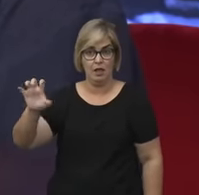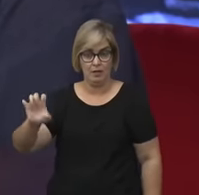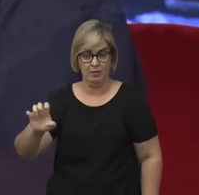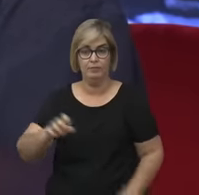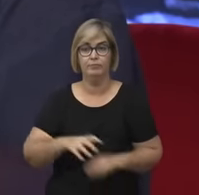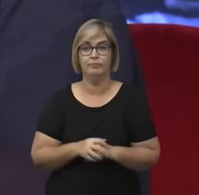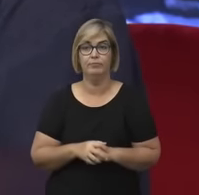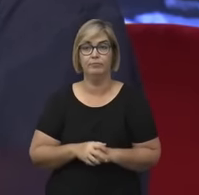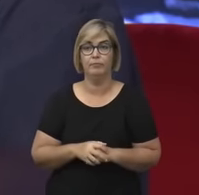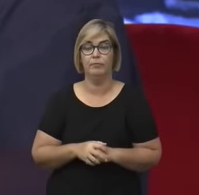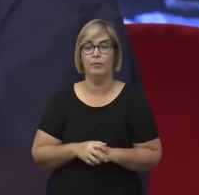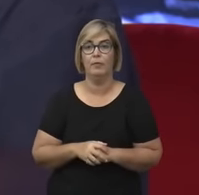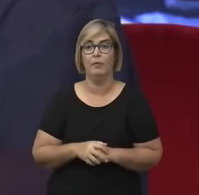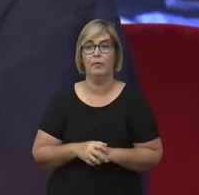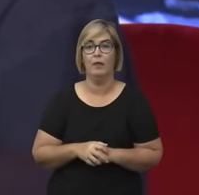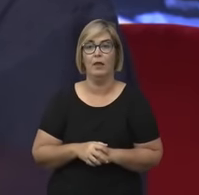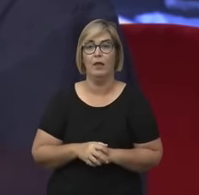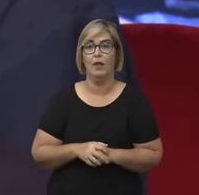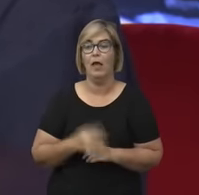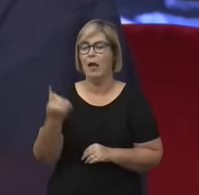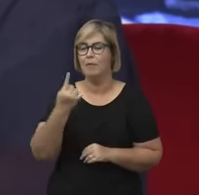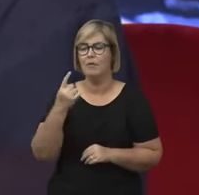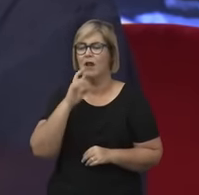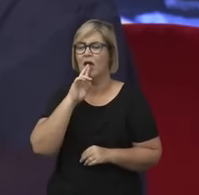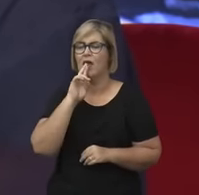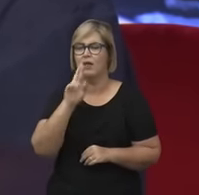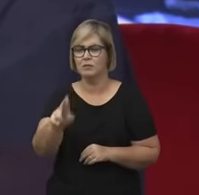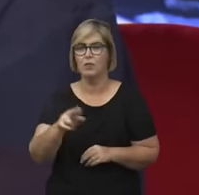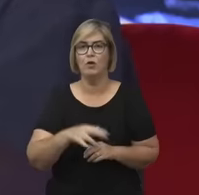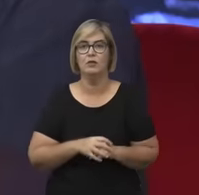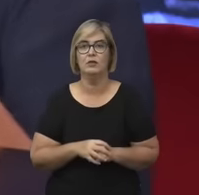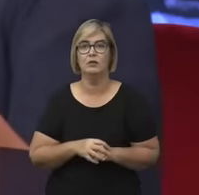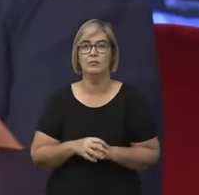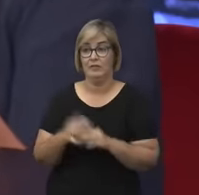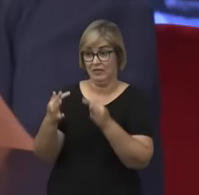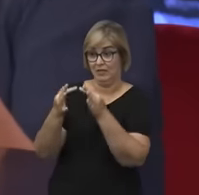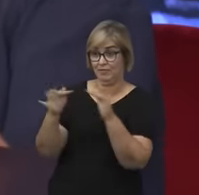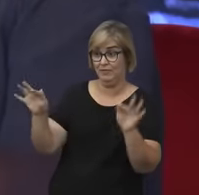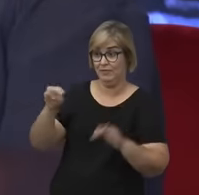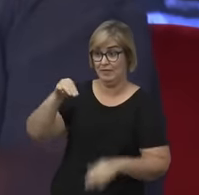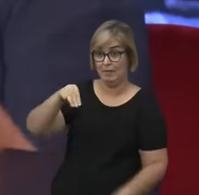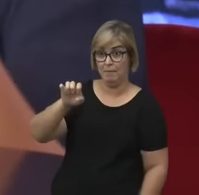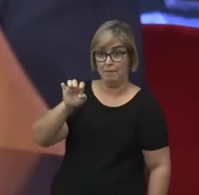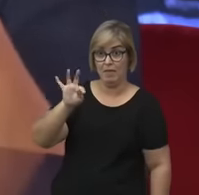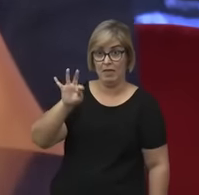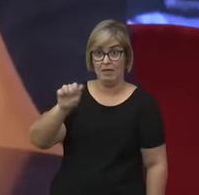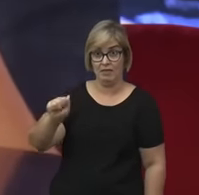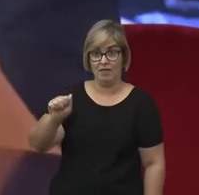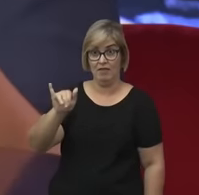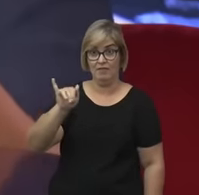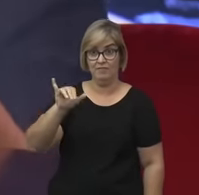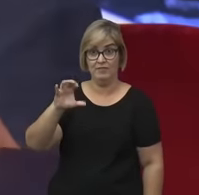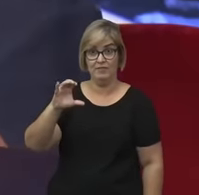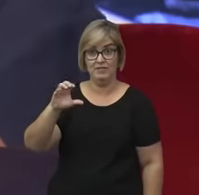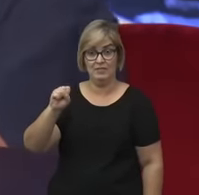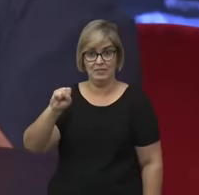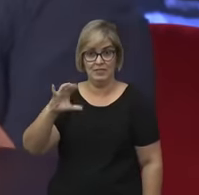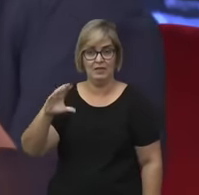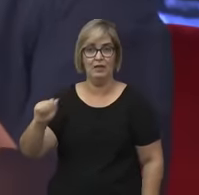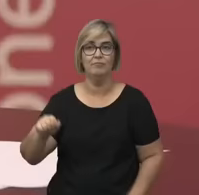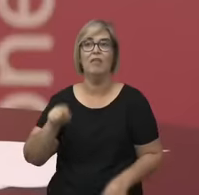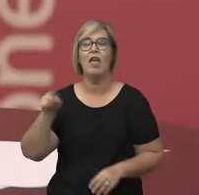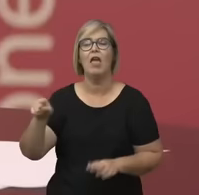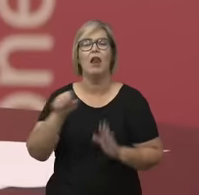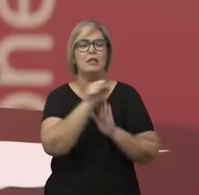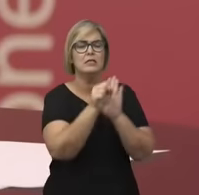A primeira resposta metafísica que a gente... que a gente... E aí também a Kerelle é considerada como se ela começasse no século XIII